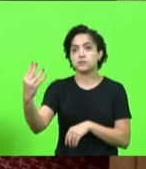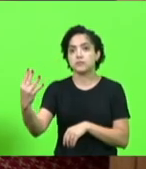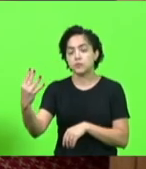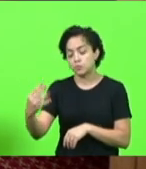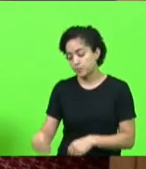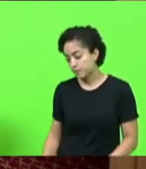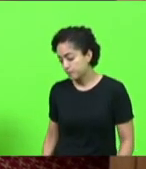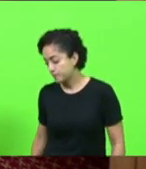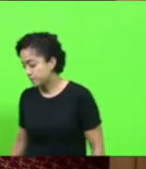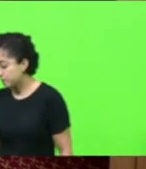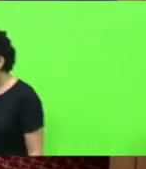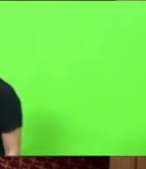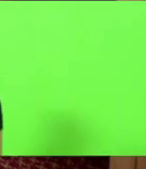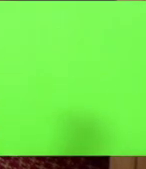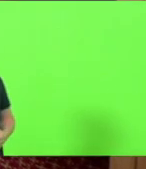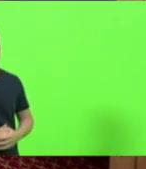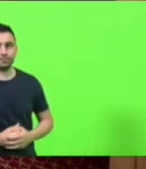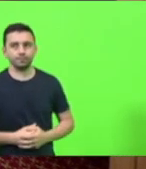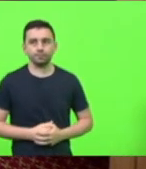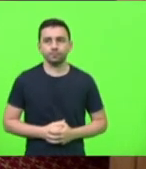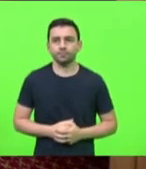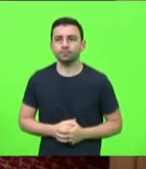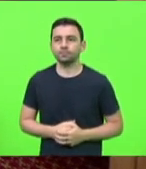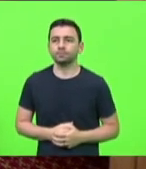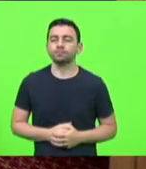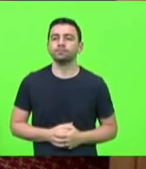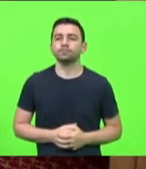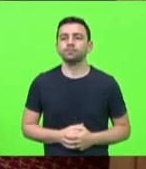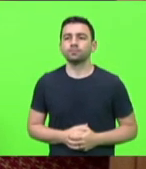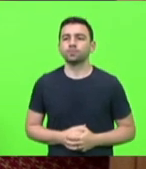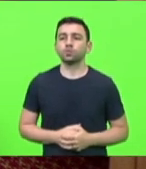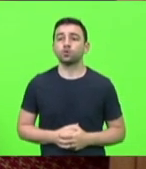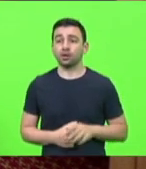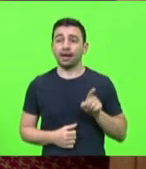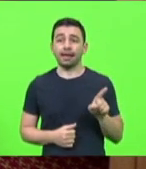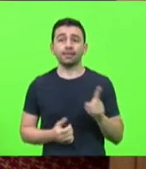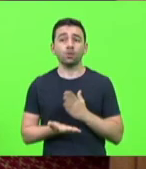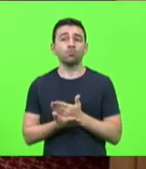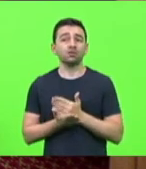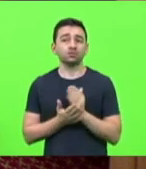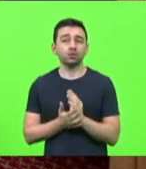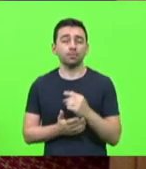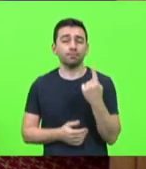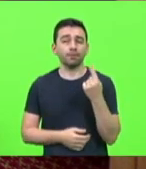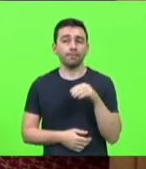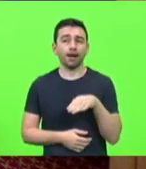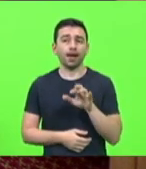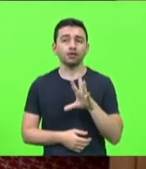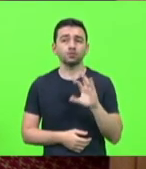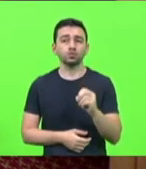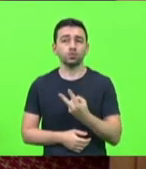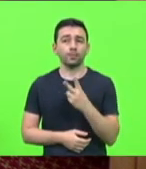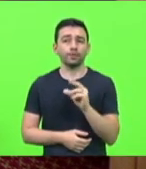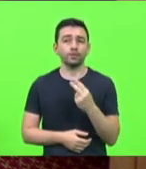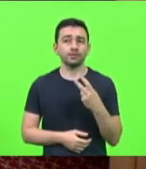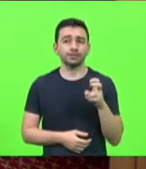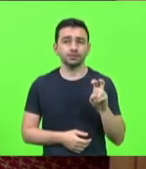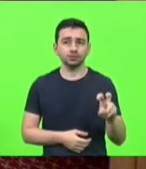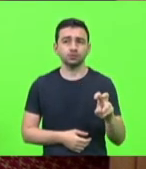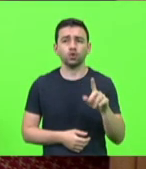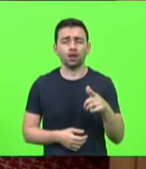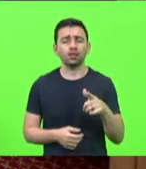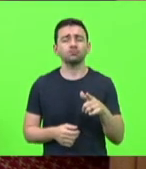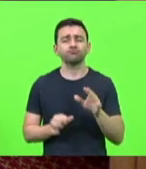passou a gerar os efeitos no dia 1º de março de 2005 e fixou valores absolutos